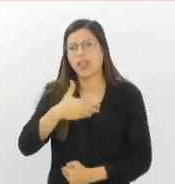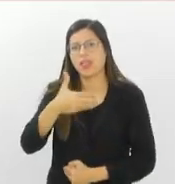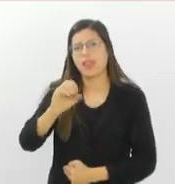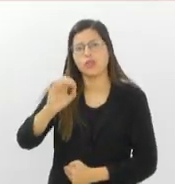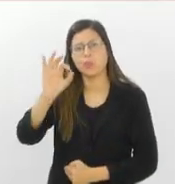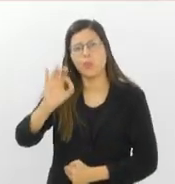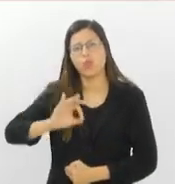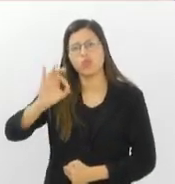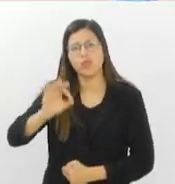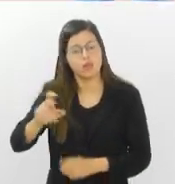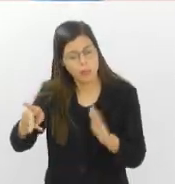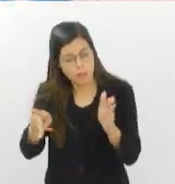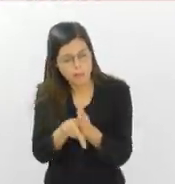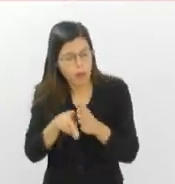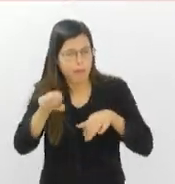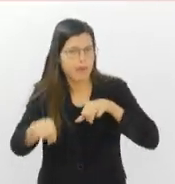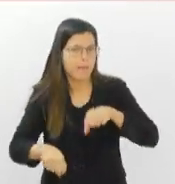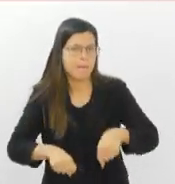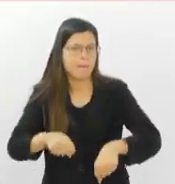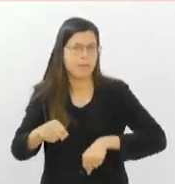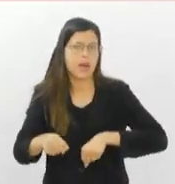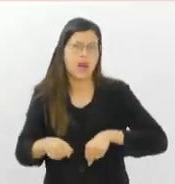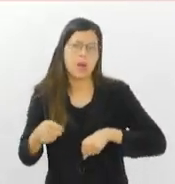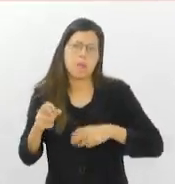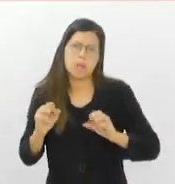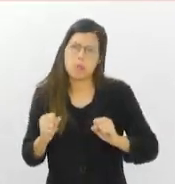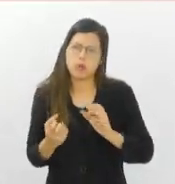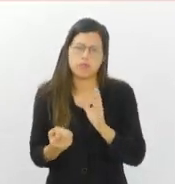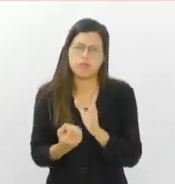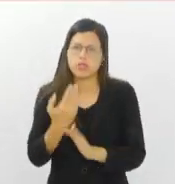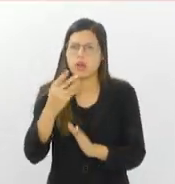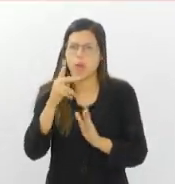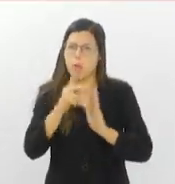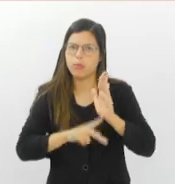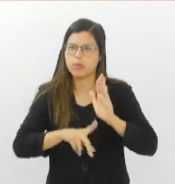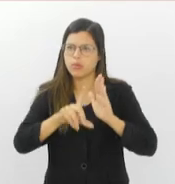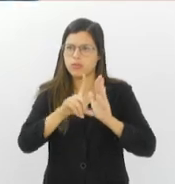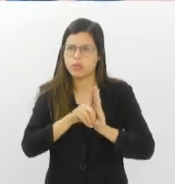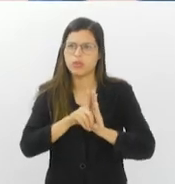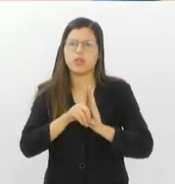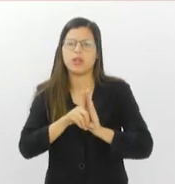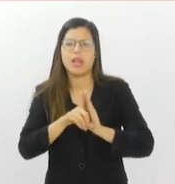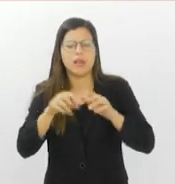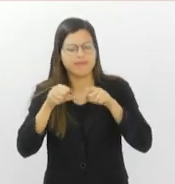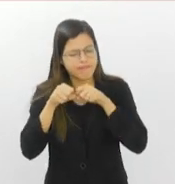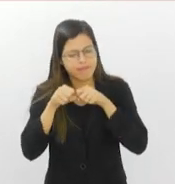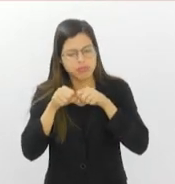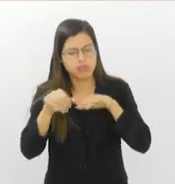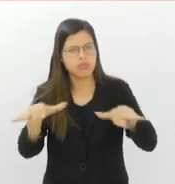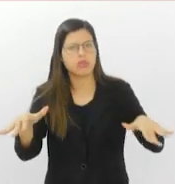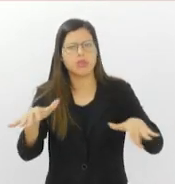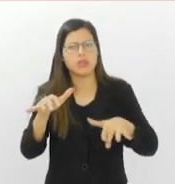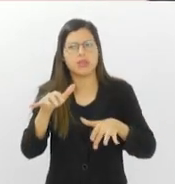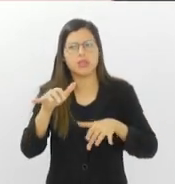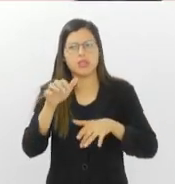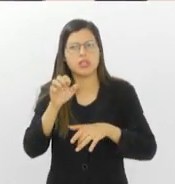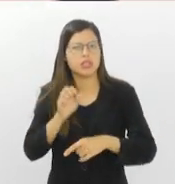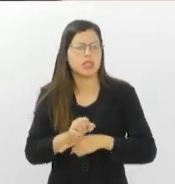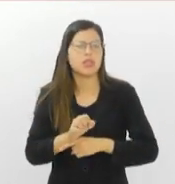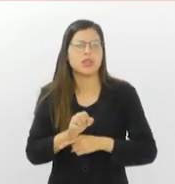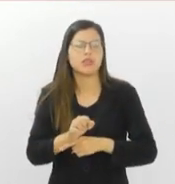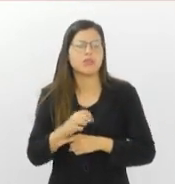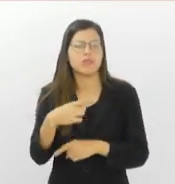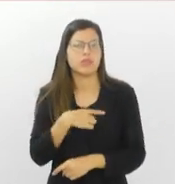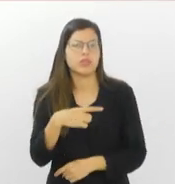bicicletas, né? Então, isso pode virar um projeto de lei, virar uma lei e se espalhar para todo o Estado para que a gente tenha pelo